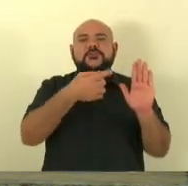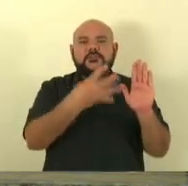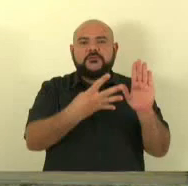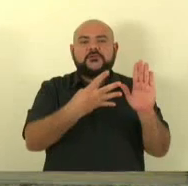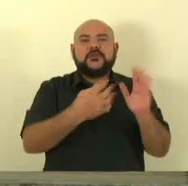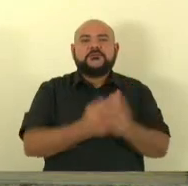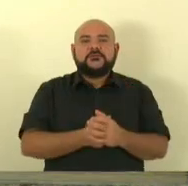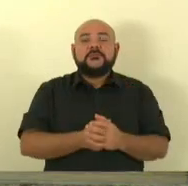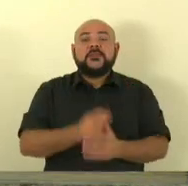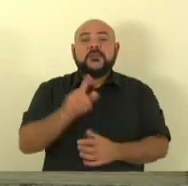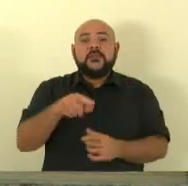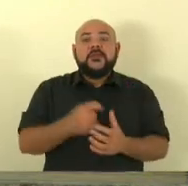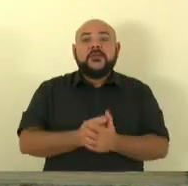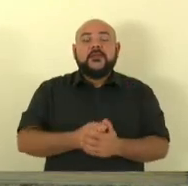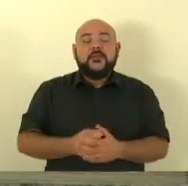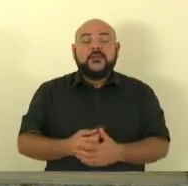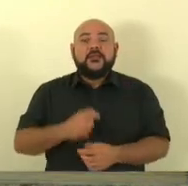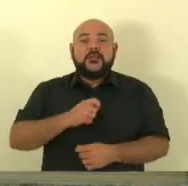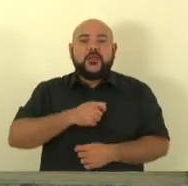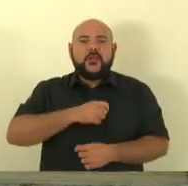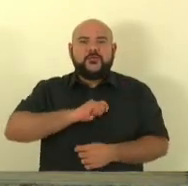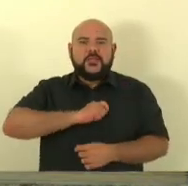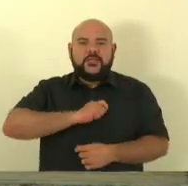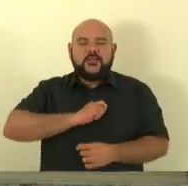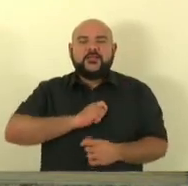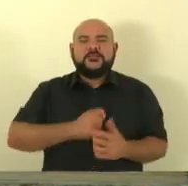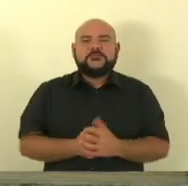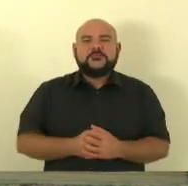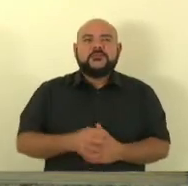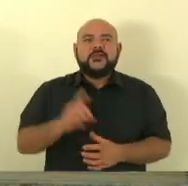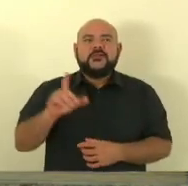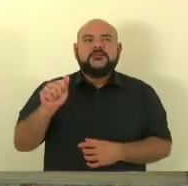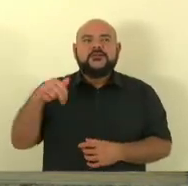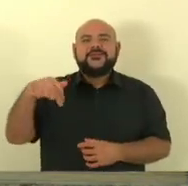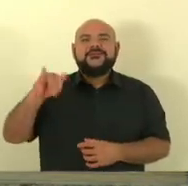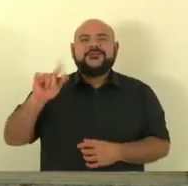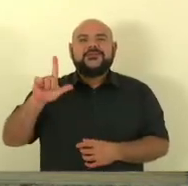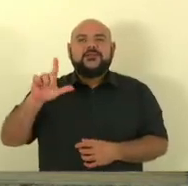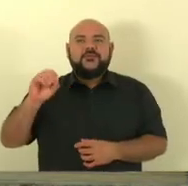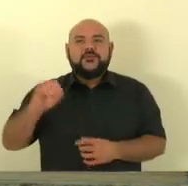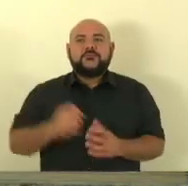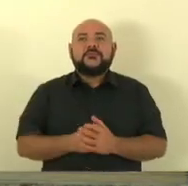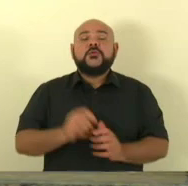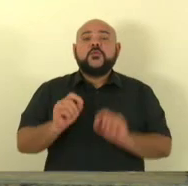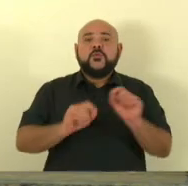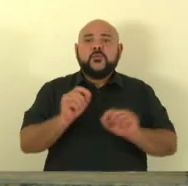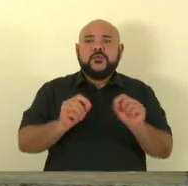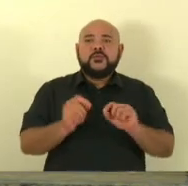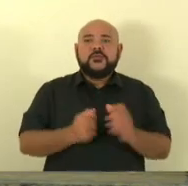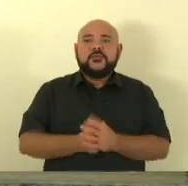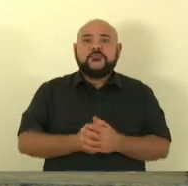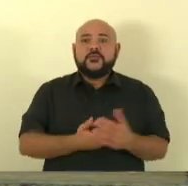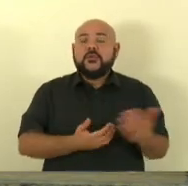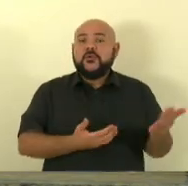de autoria do deputado e delegado Danilo Baense, que dispõe sobre a possibilidade de os órgãos de segurança pública